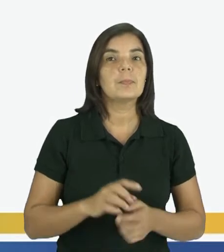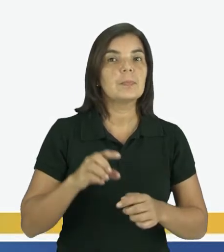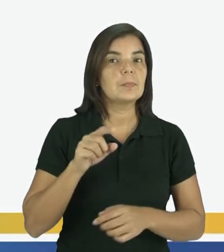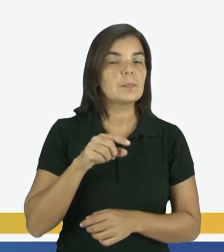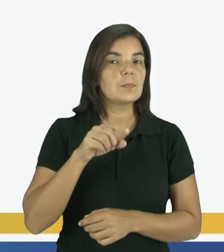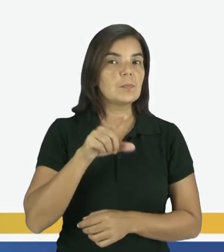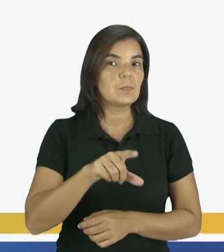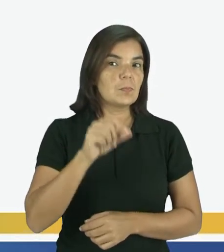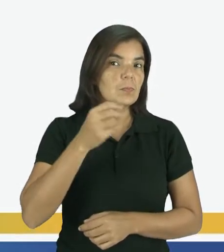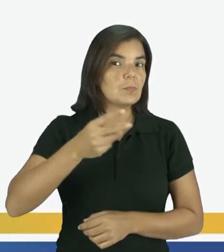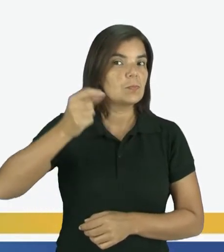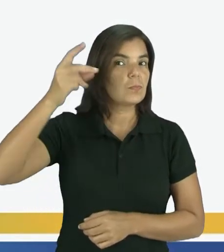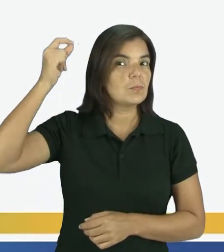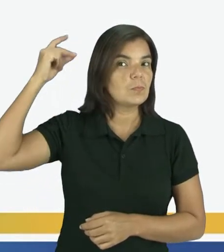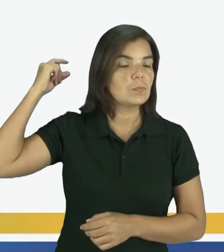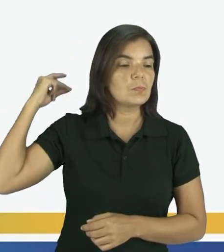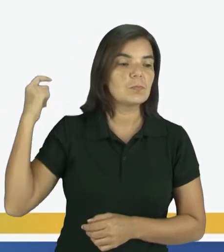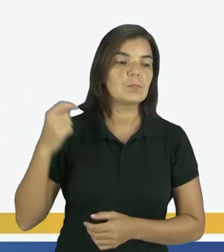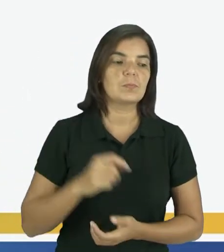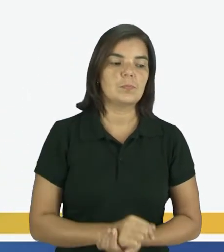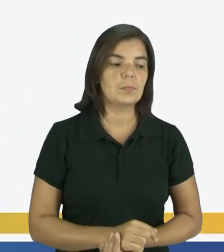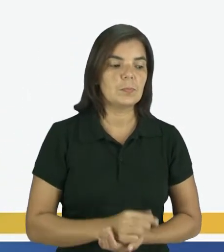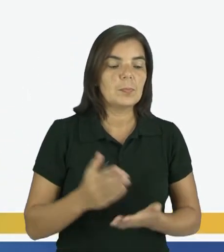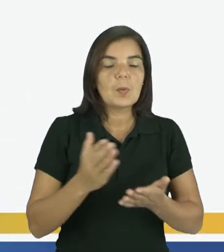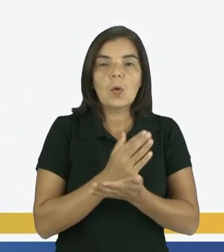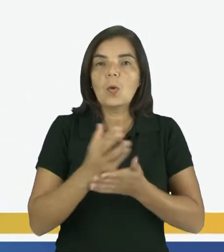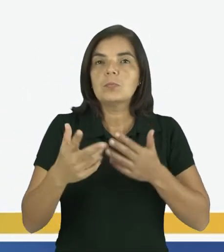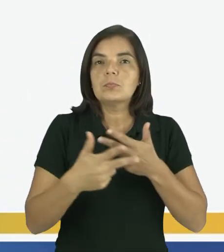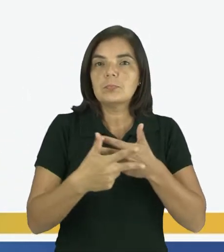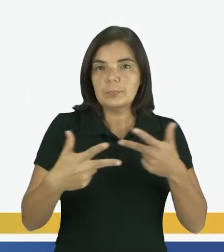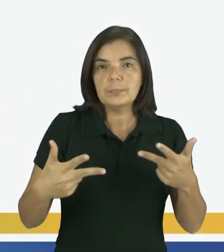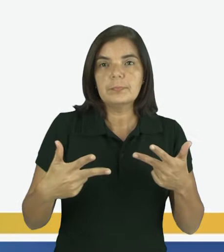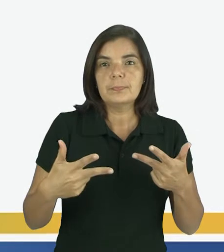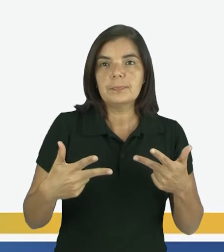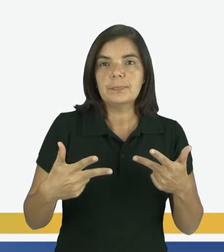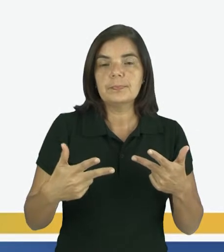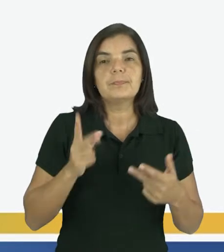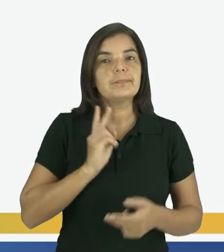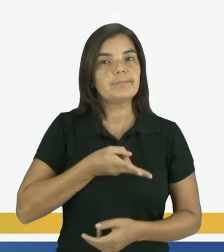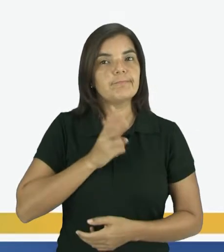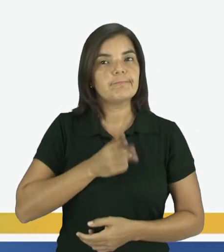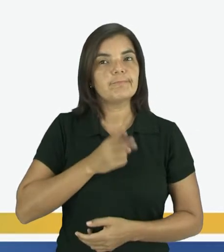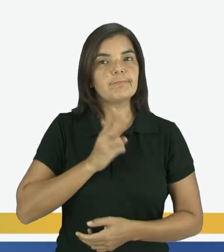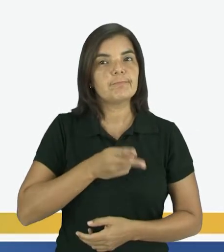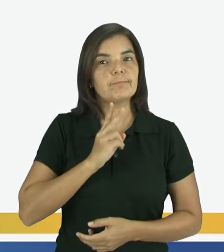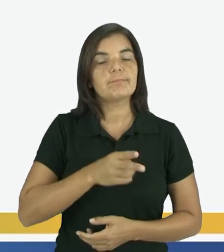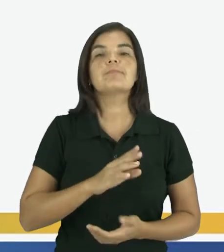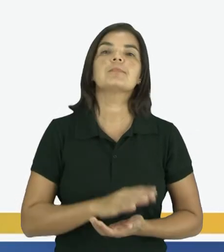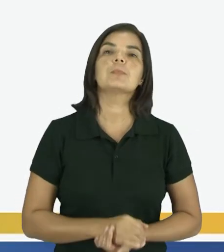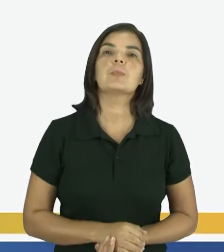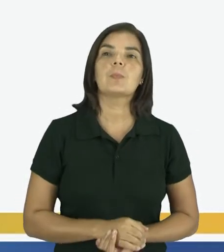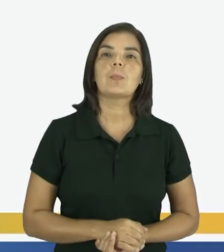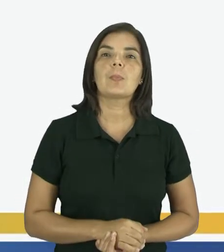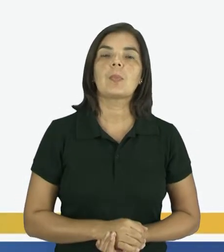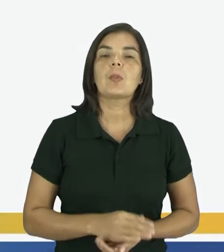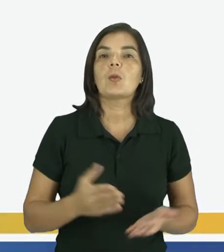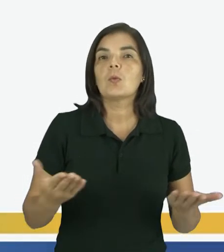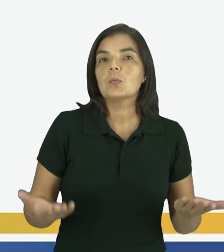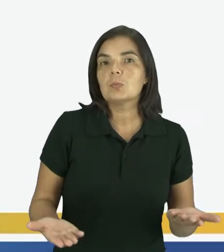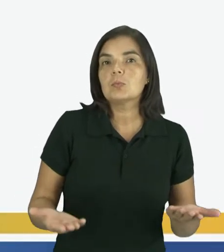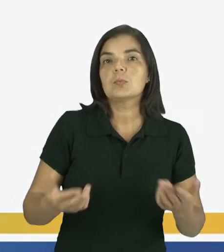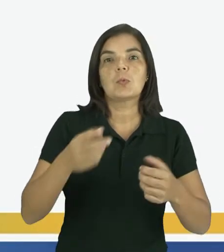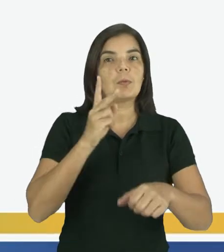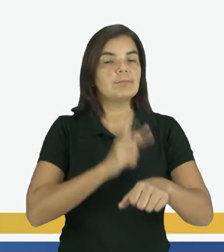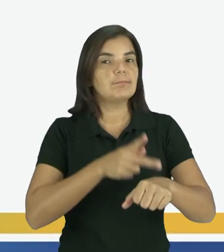marcas do passado. Algumas coisas, né, permanecem como a parte, né,